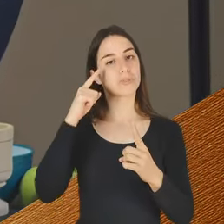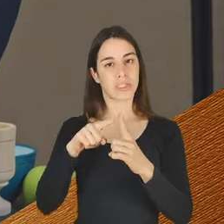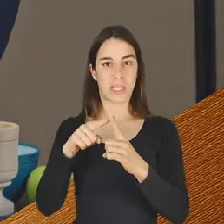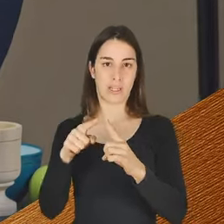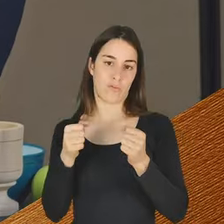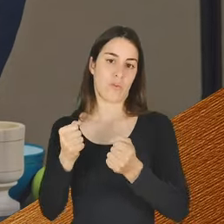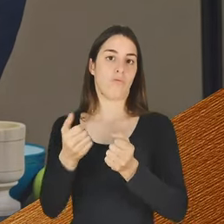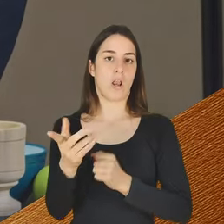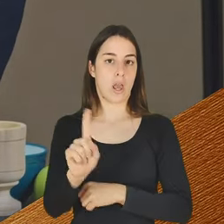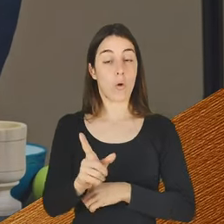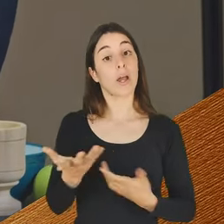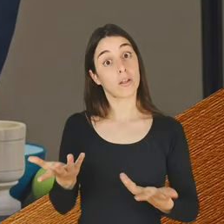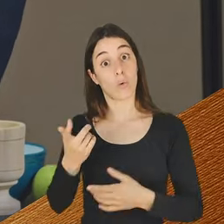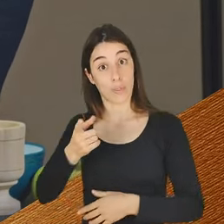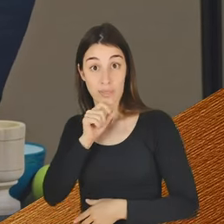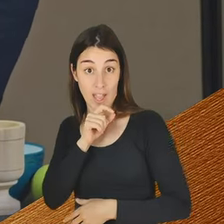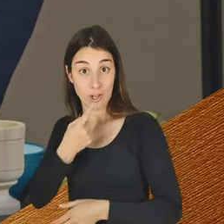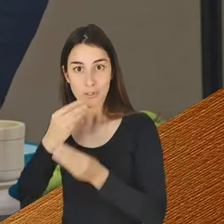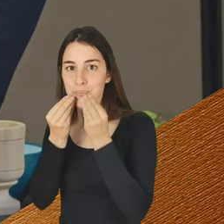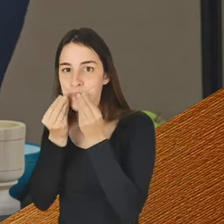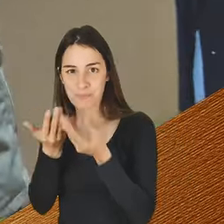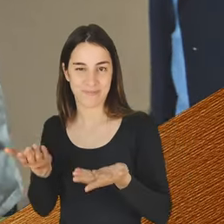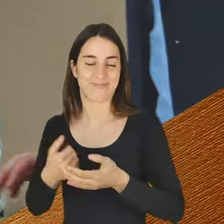ainda vamos a tempo de o provar. Vamos. Pelo menos isso.